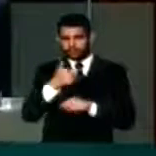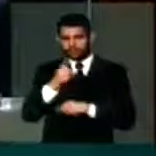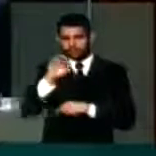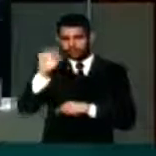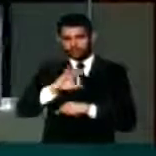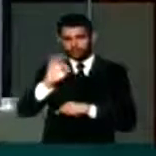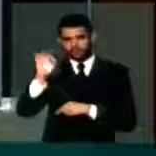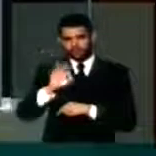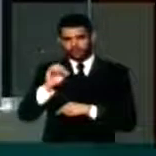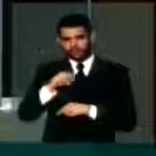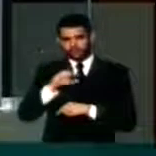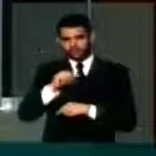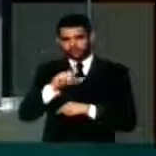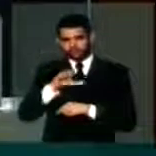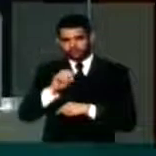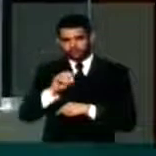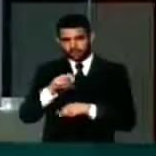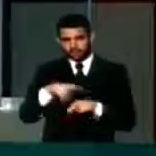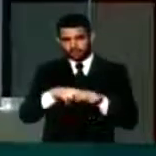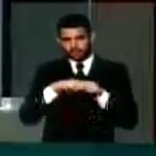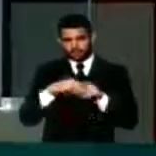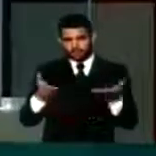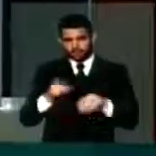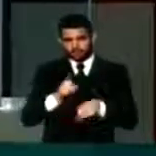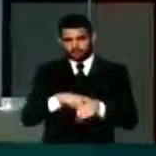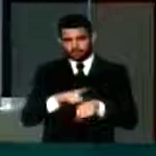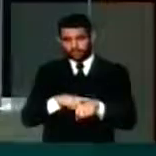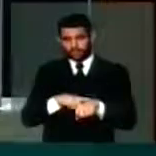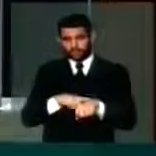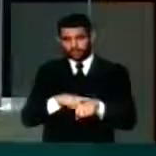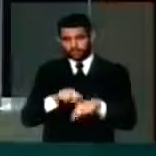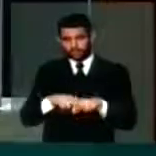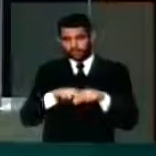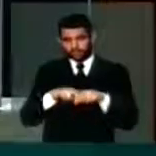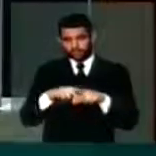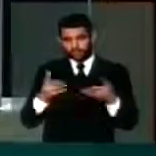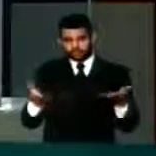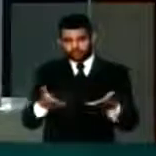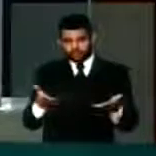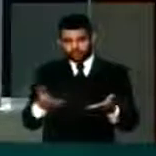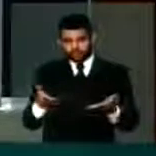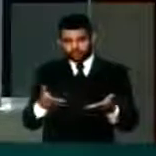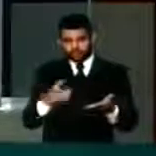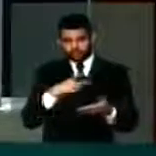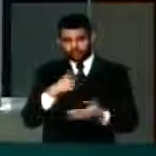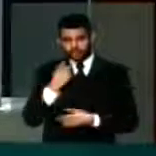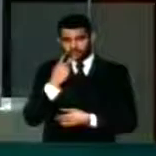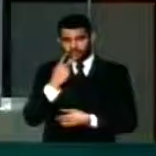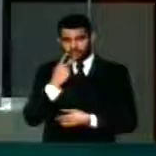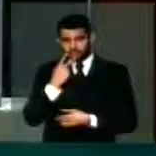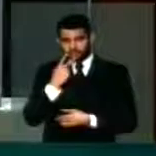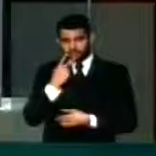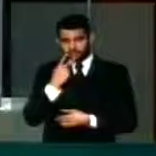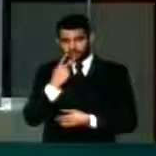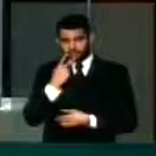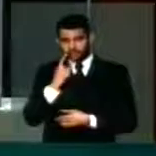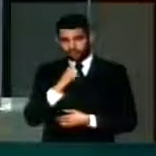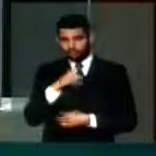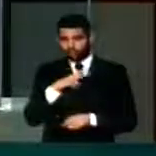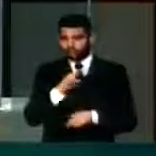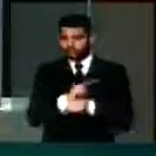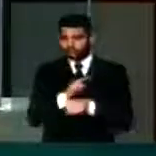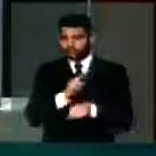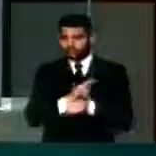19% da receita líquida, para esse momento. Então nós estamos aqui para dizer que quem